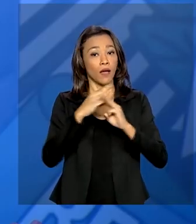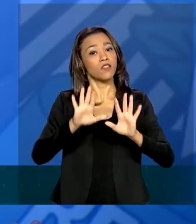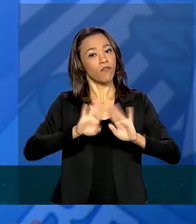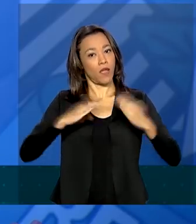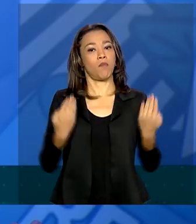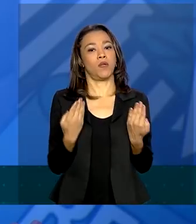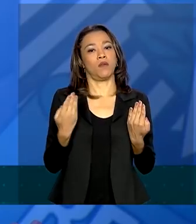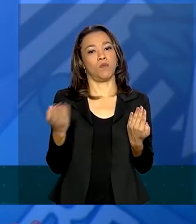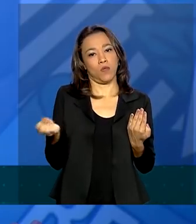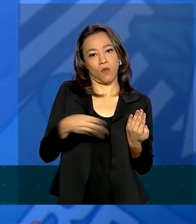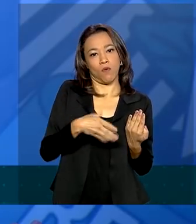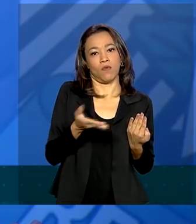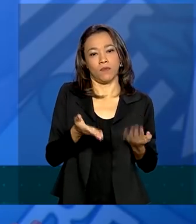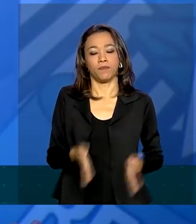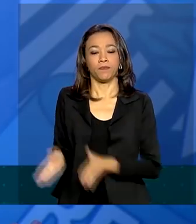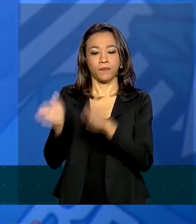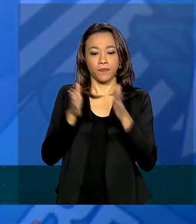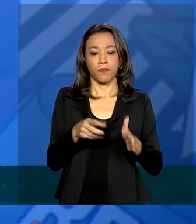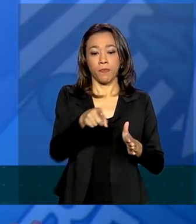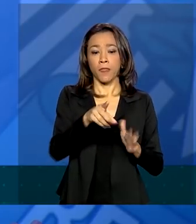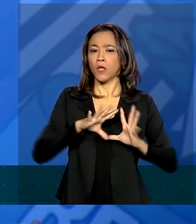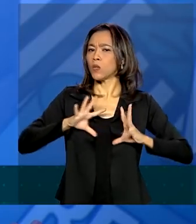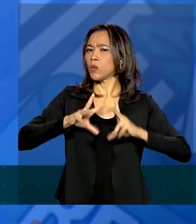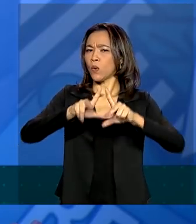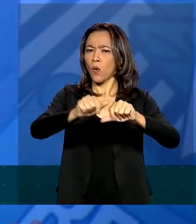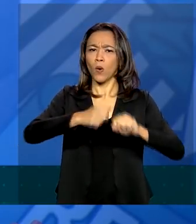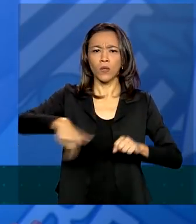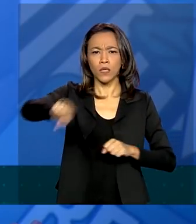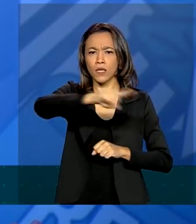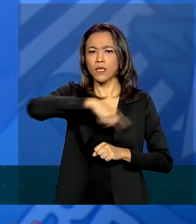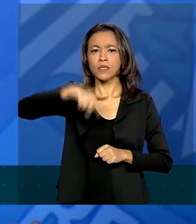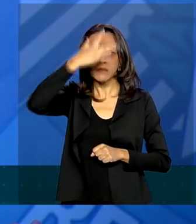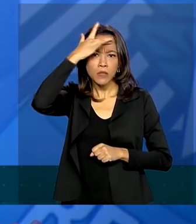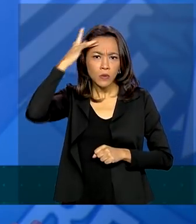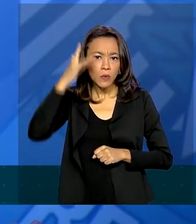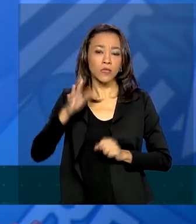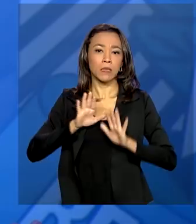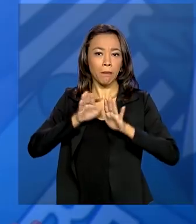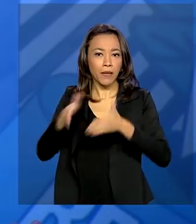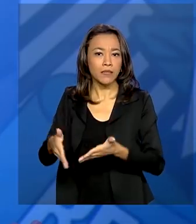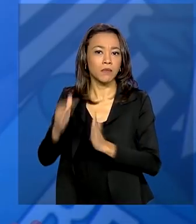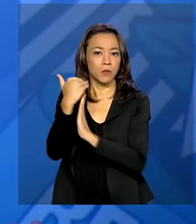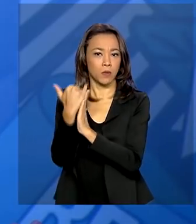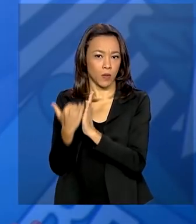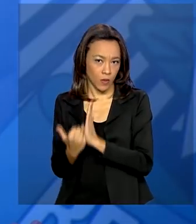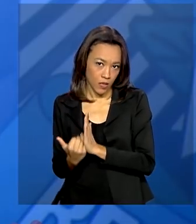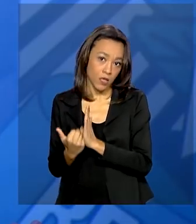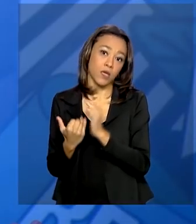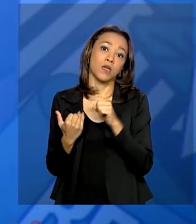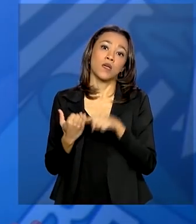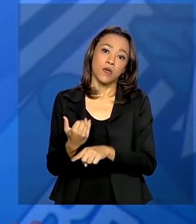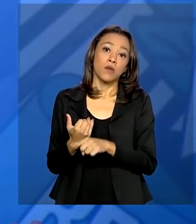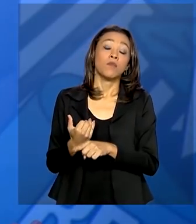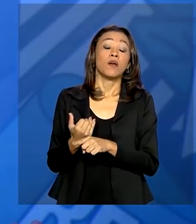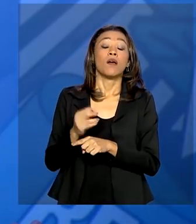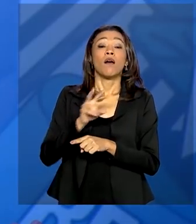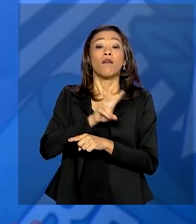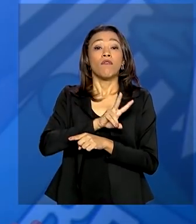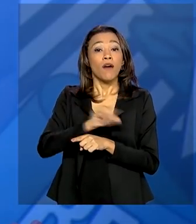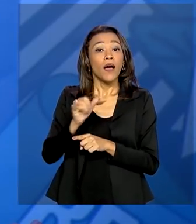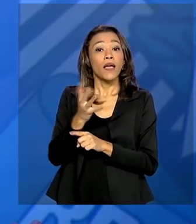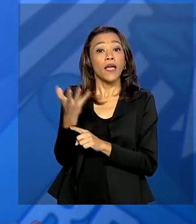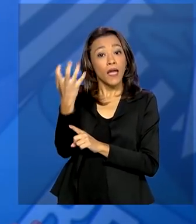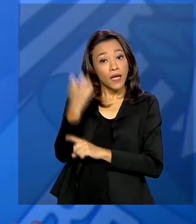os brasileiros que estiverem nesses programas receberão uma conta de poupança da Caixa